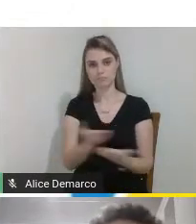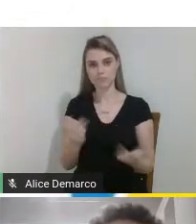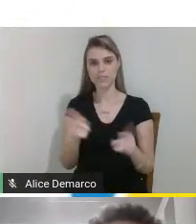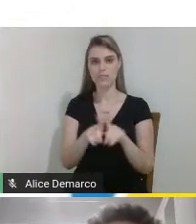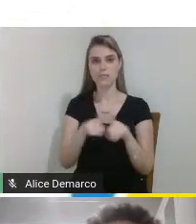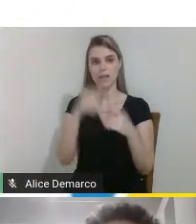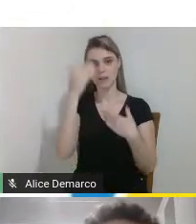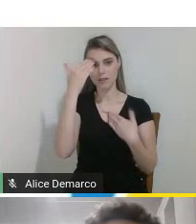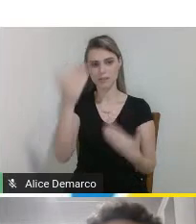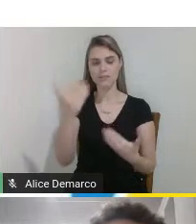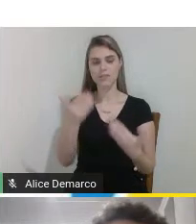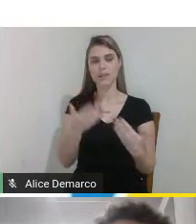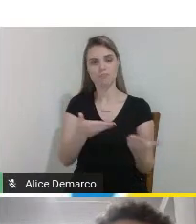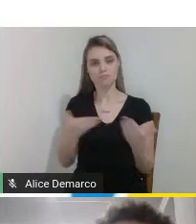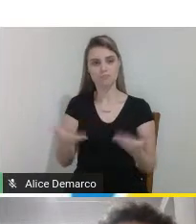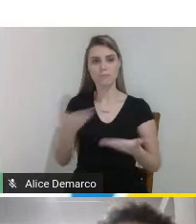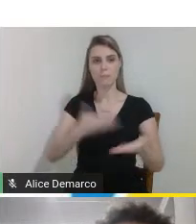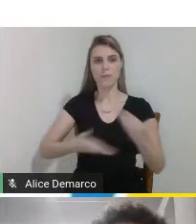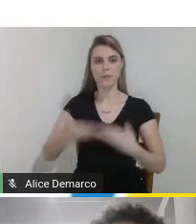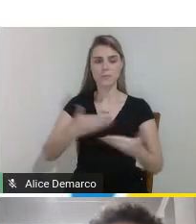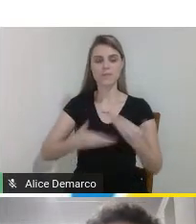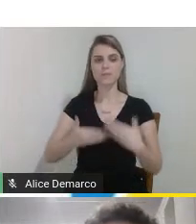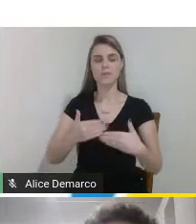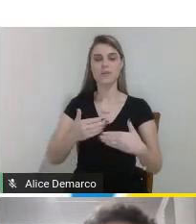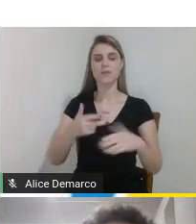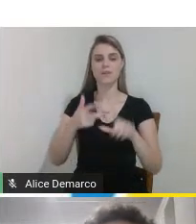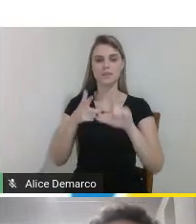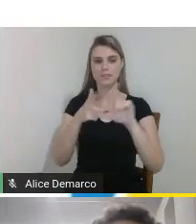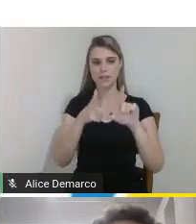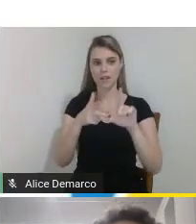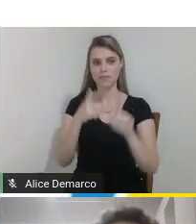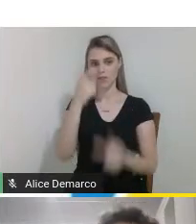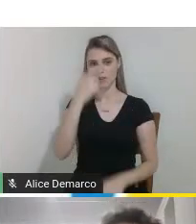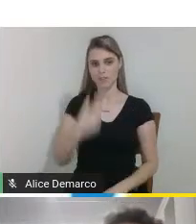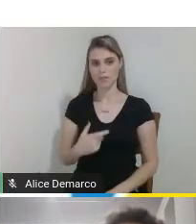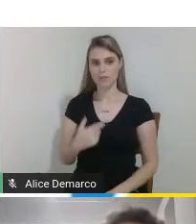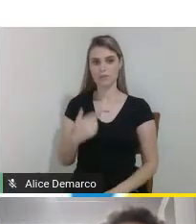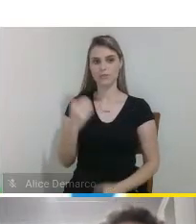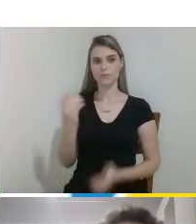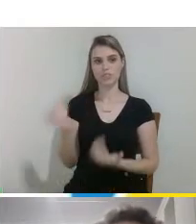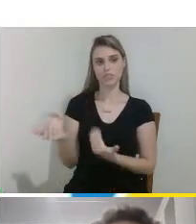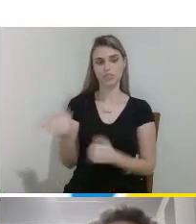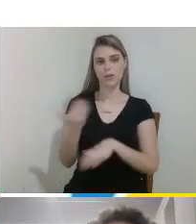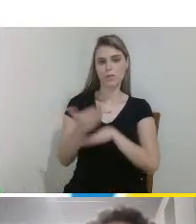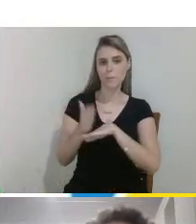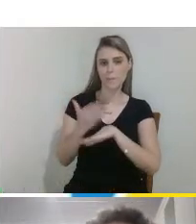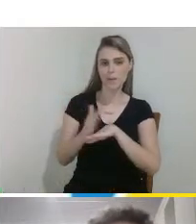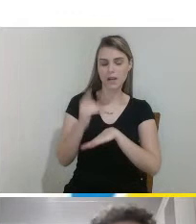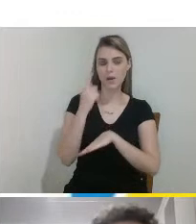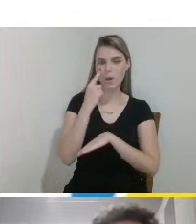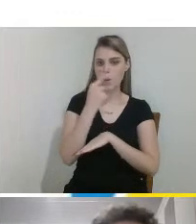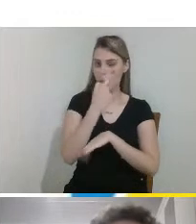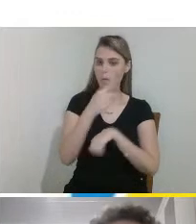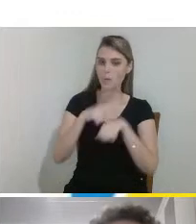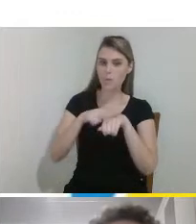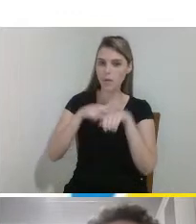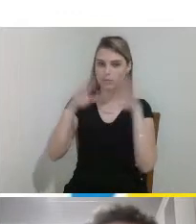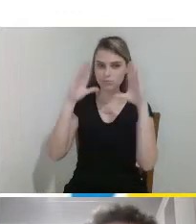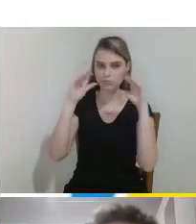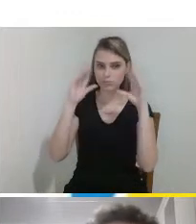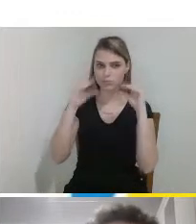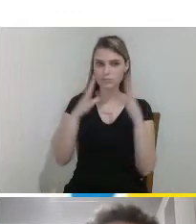participando dessa live então eu tenho 16 anos sou um jovem branco de olhos verdes escuros